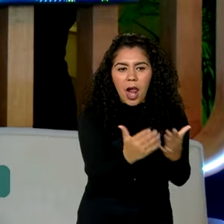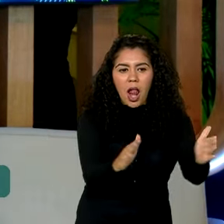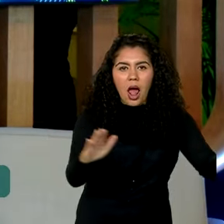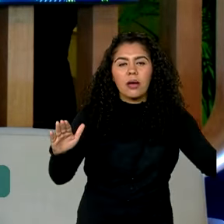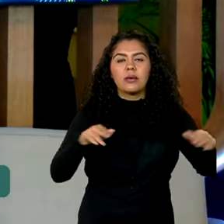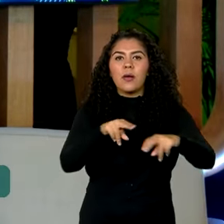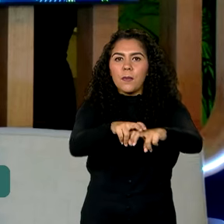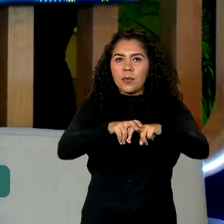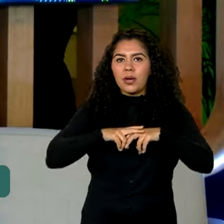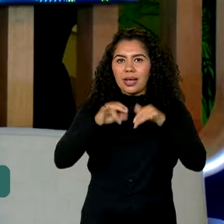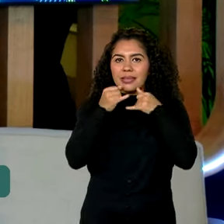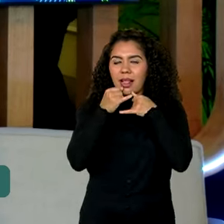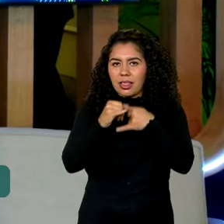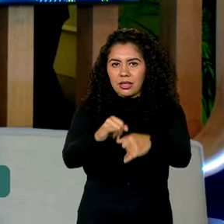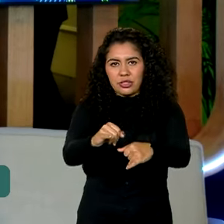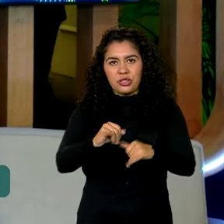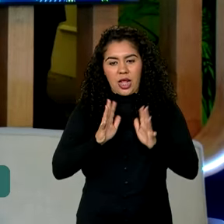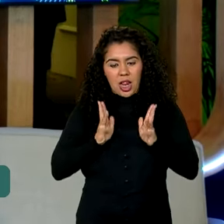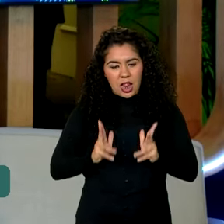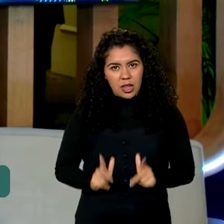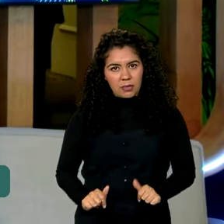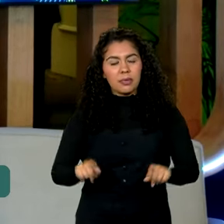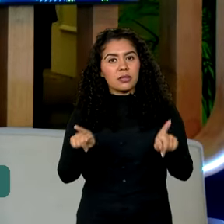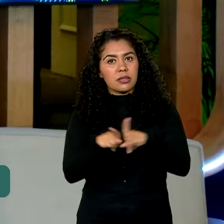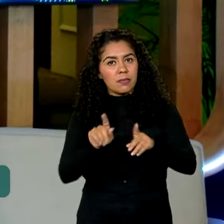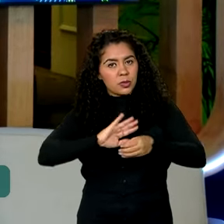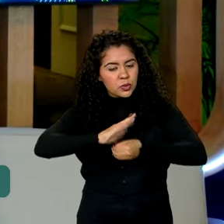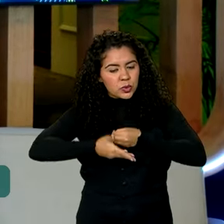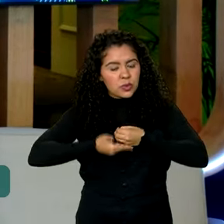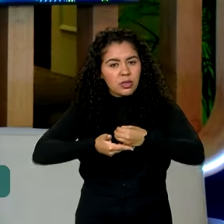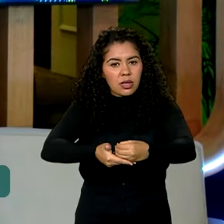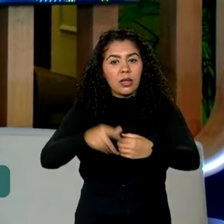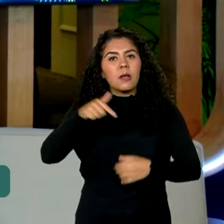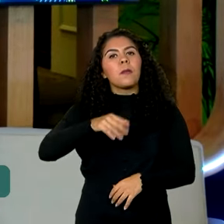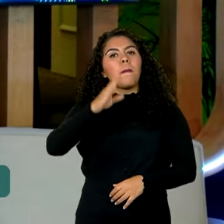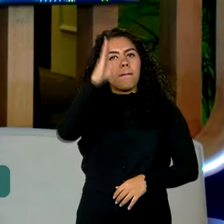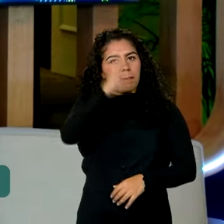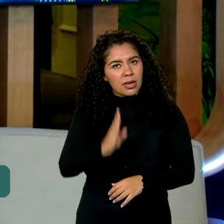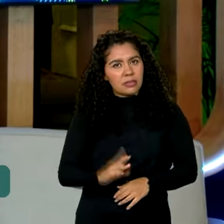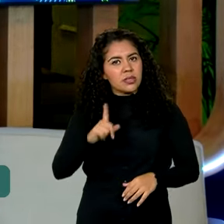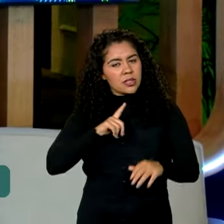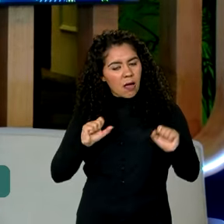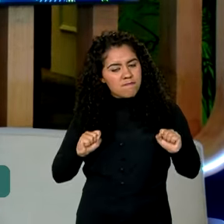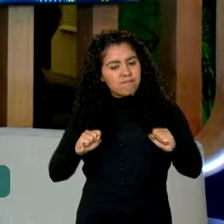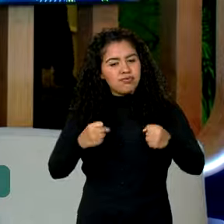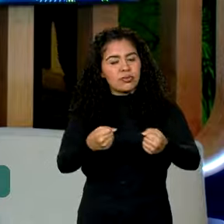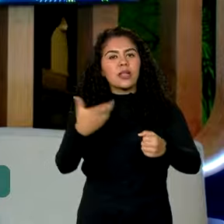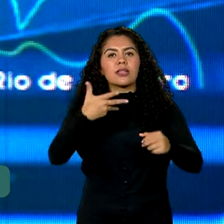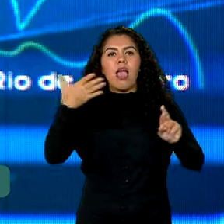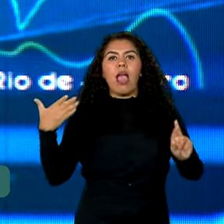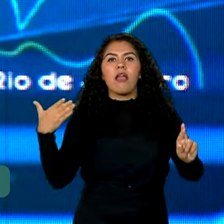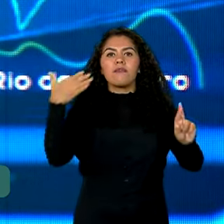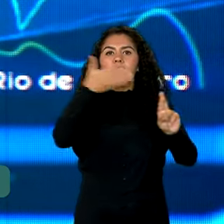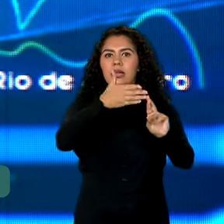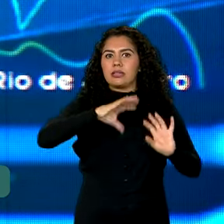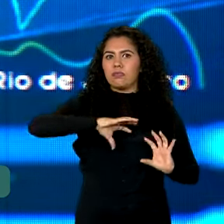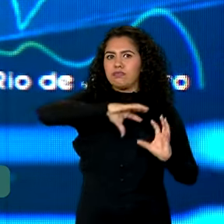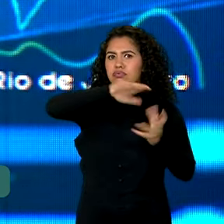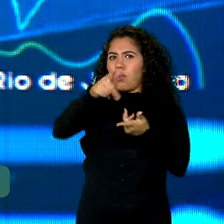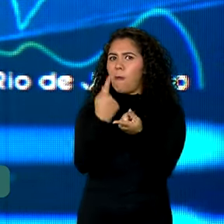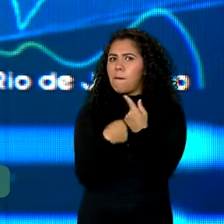energia limpa e da sustentabilidade. E disse que o país está determinado a se tornar uma grande nação. O Brasil